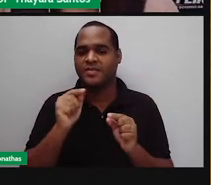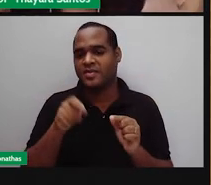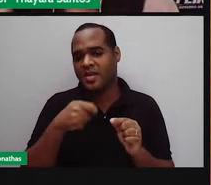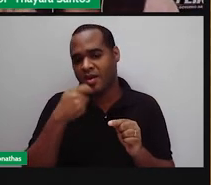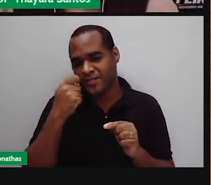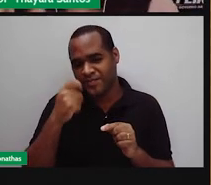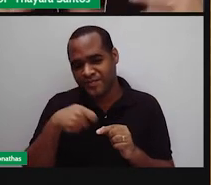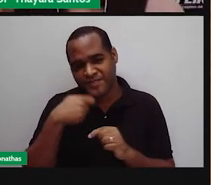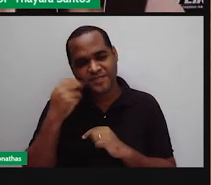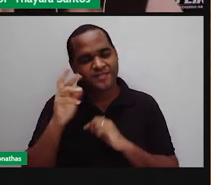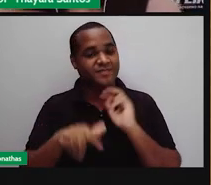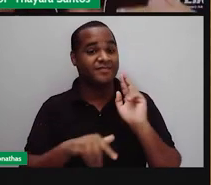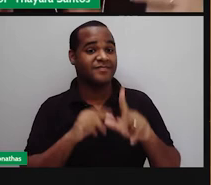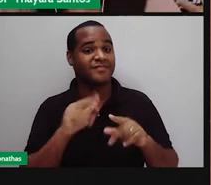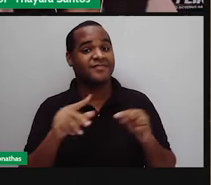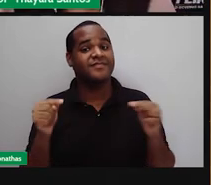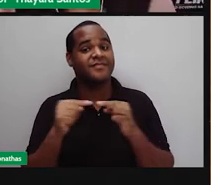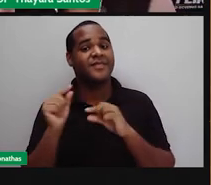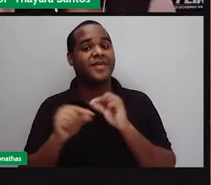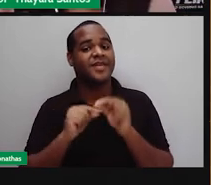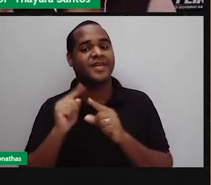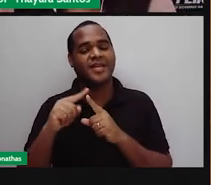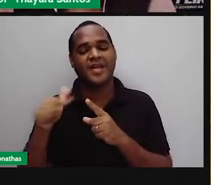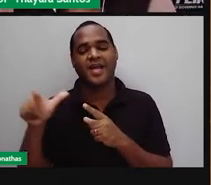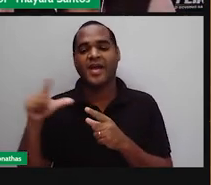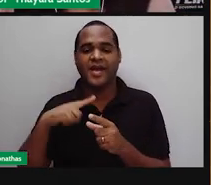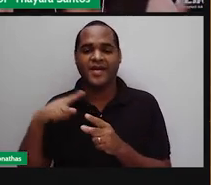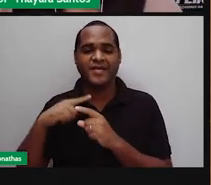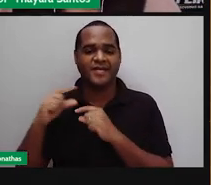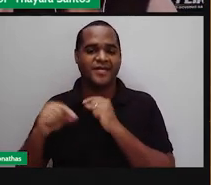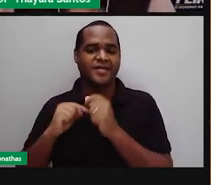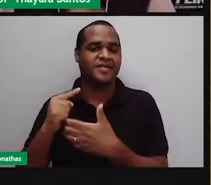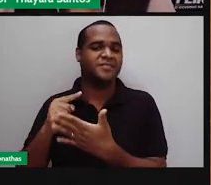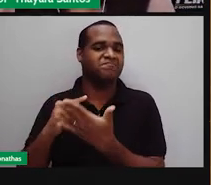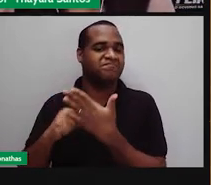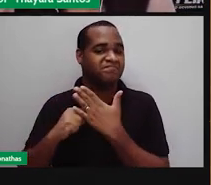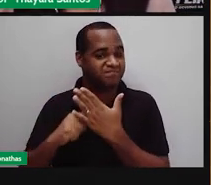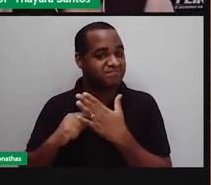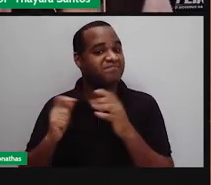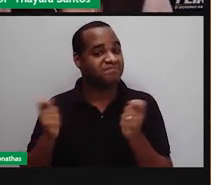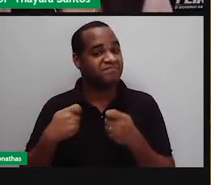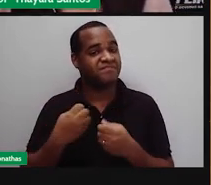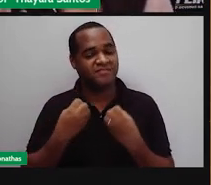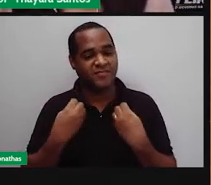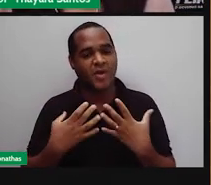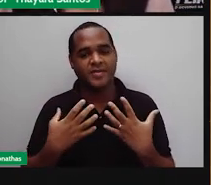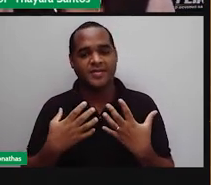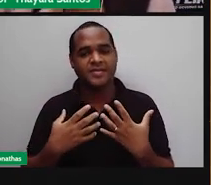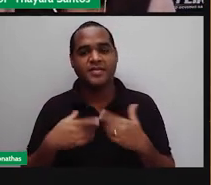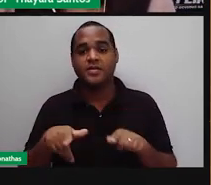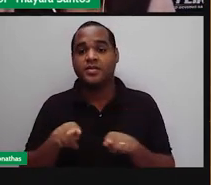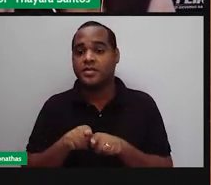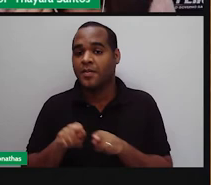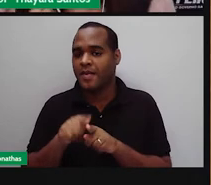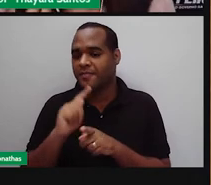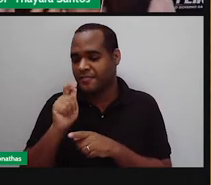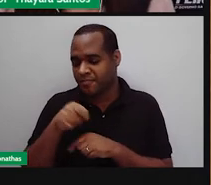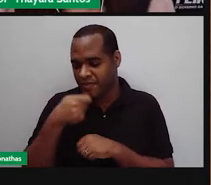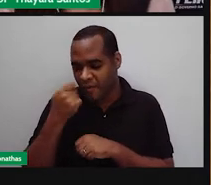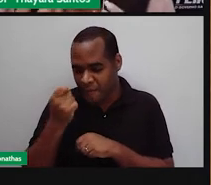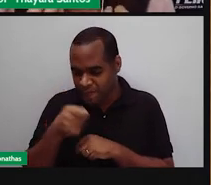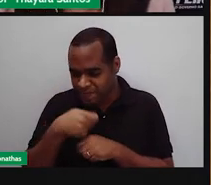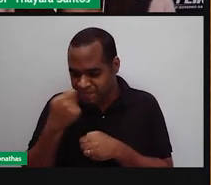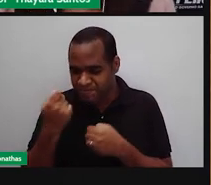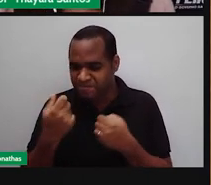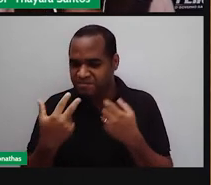dali? Além dos hormônios, dos neurotransmissores que estão sendo liberados, que a gente já viu em outras aulas, mas também as nossas papilas